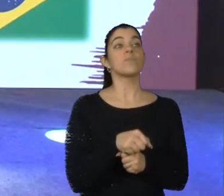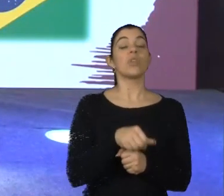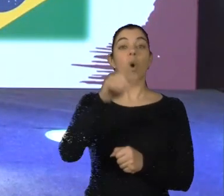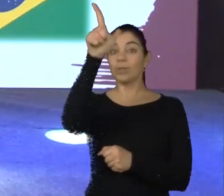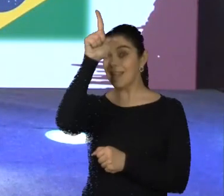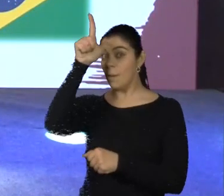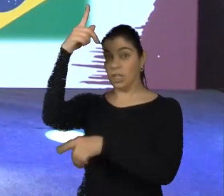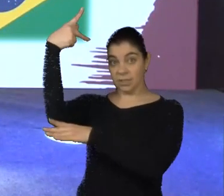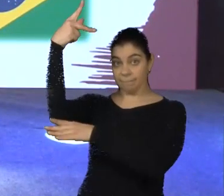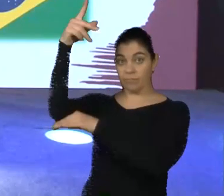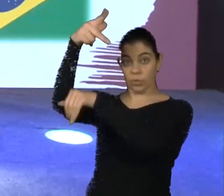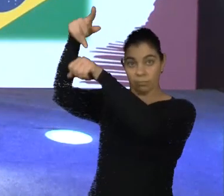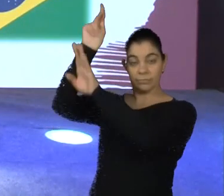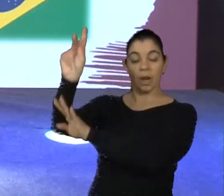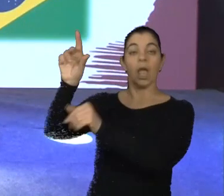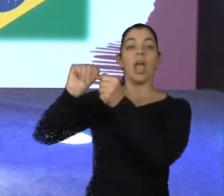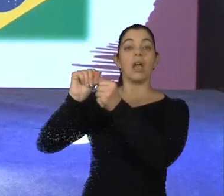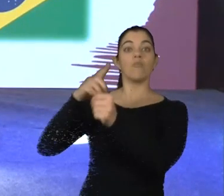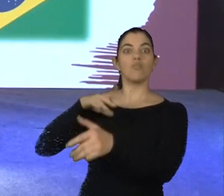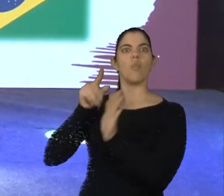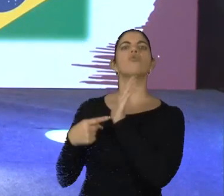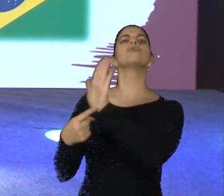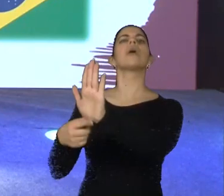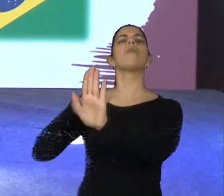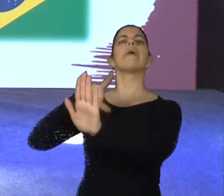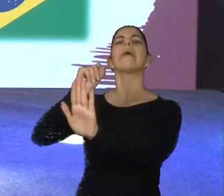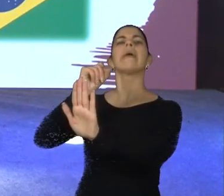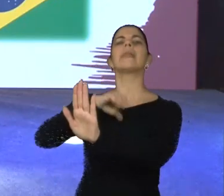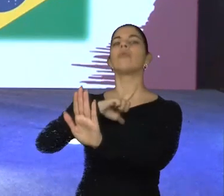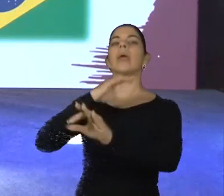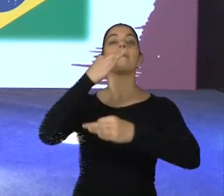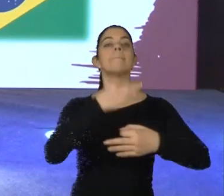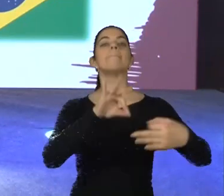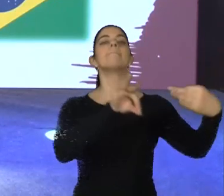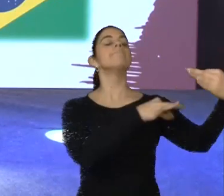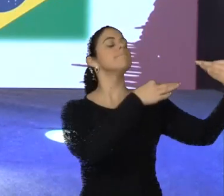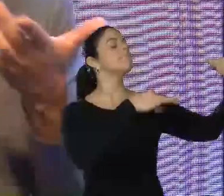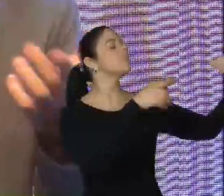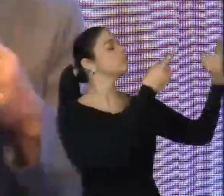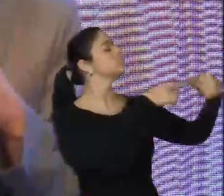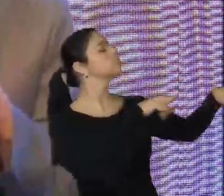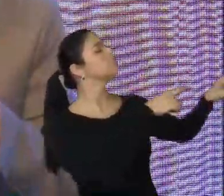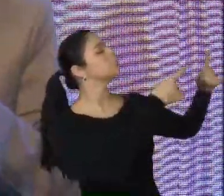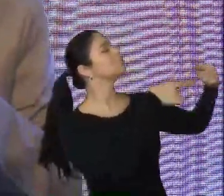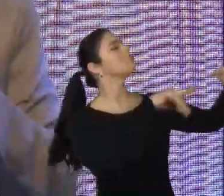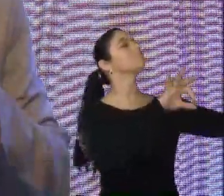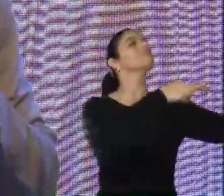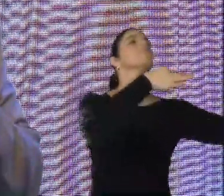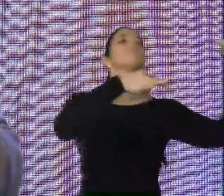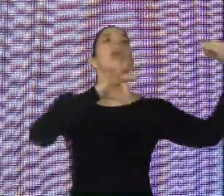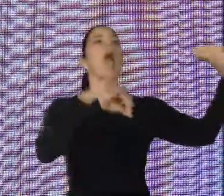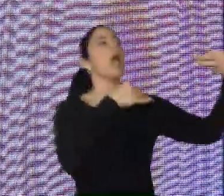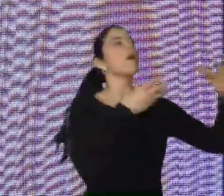do cérebro no lobo temporal é maior do que em pessoas que não têm a música como forma de trabalho e como forma de muito